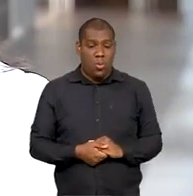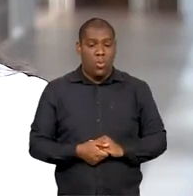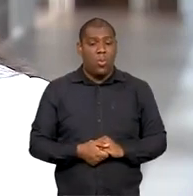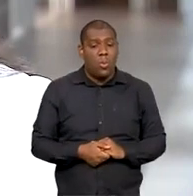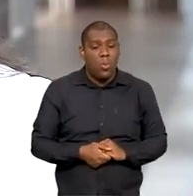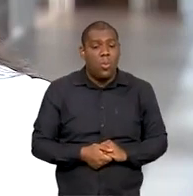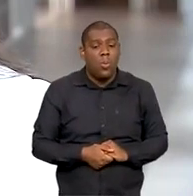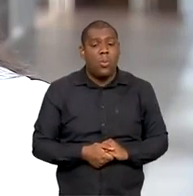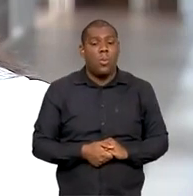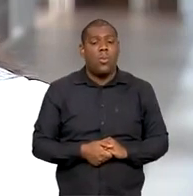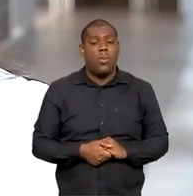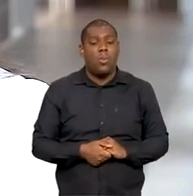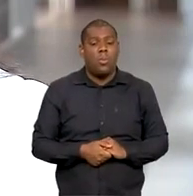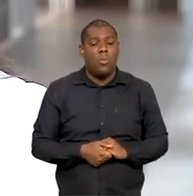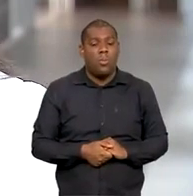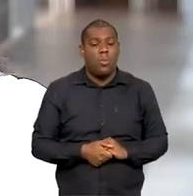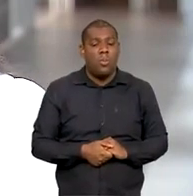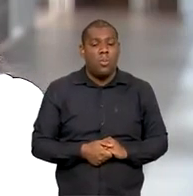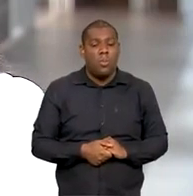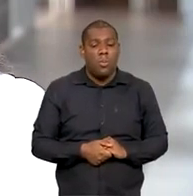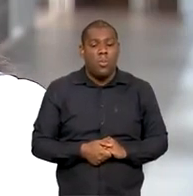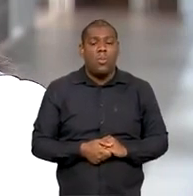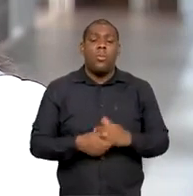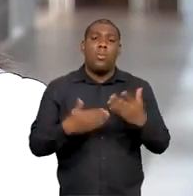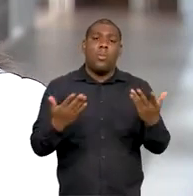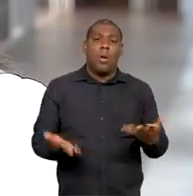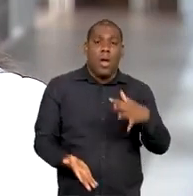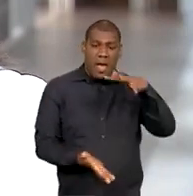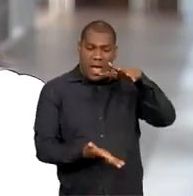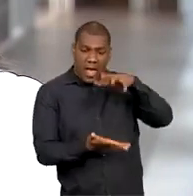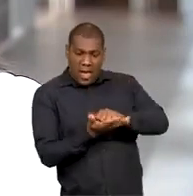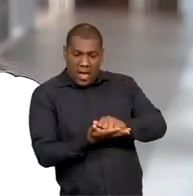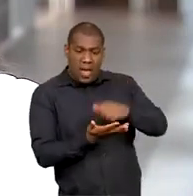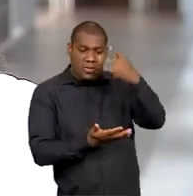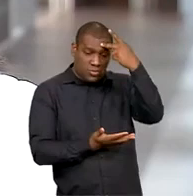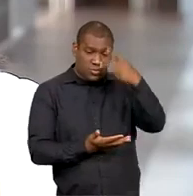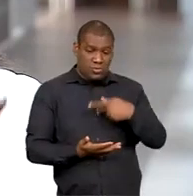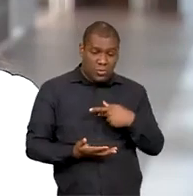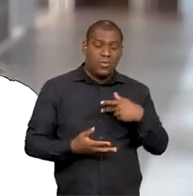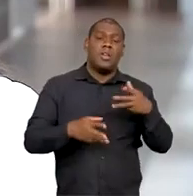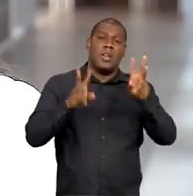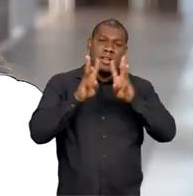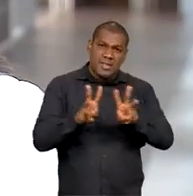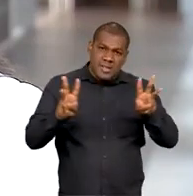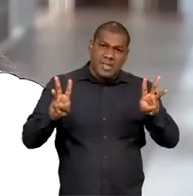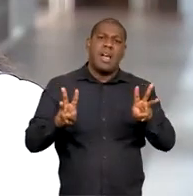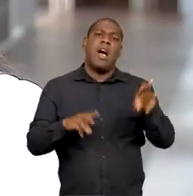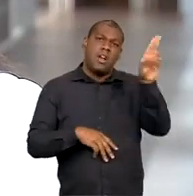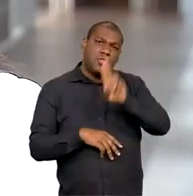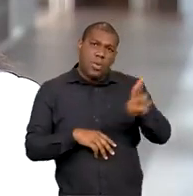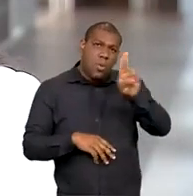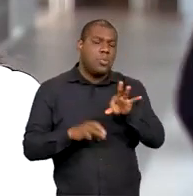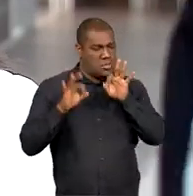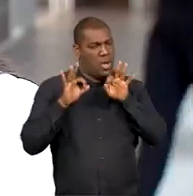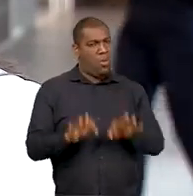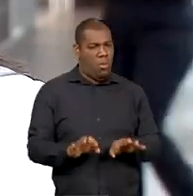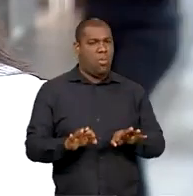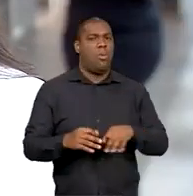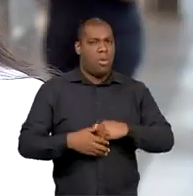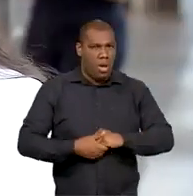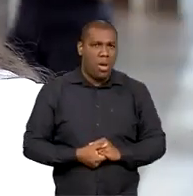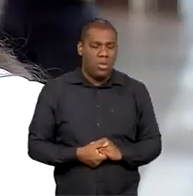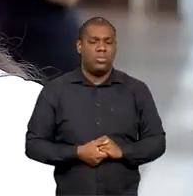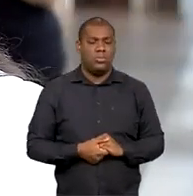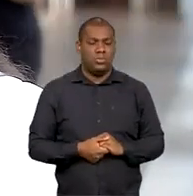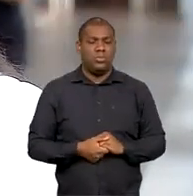Mas, com certeza, captar cadastro próprio, ter um bom site, usar o bom uso do conteúdo orgânico,